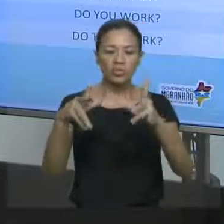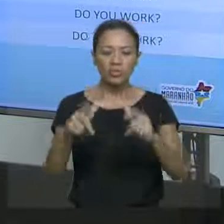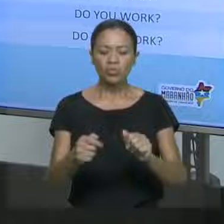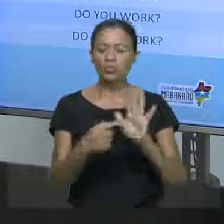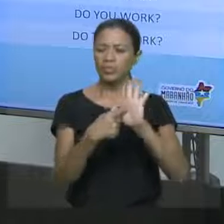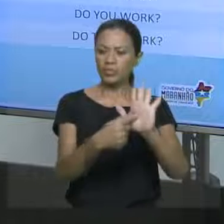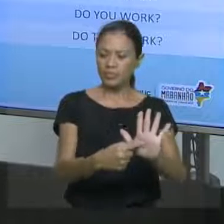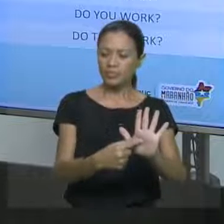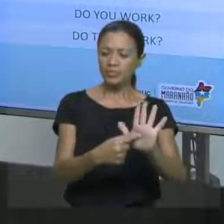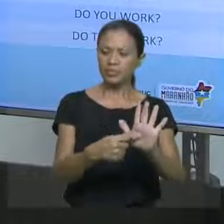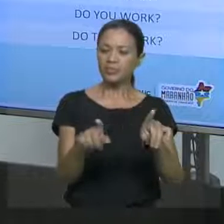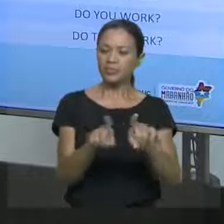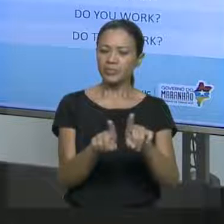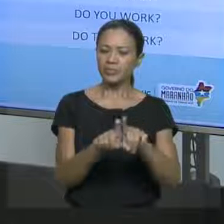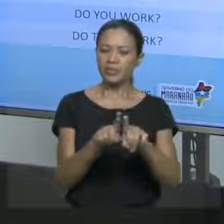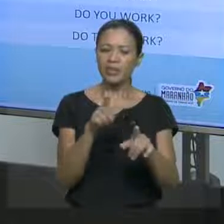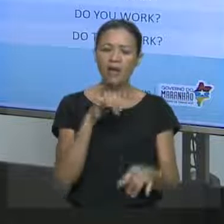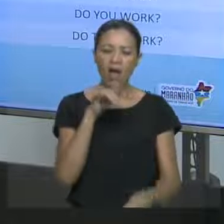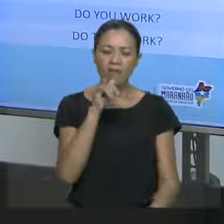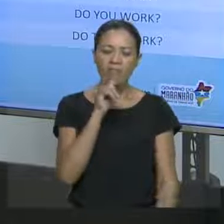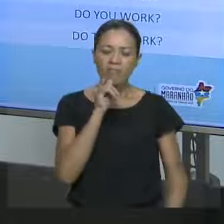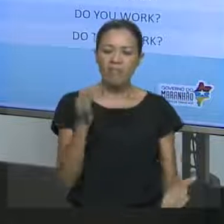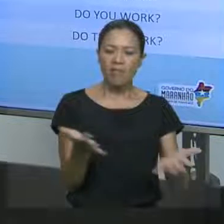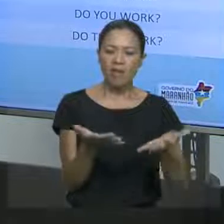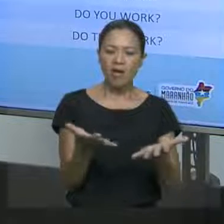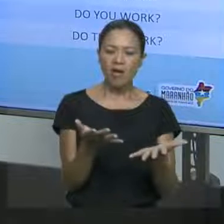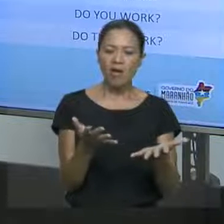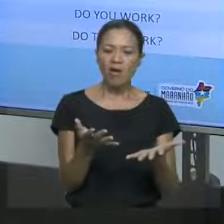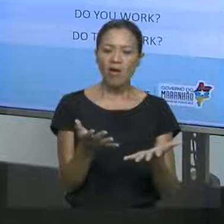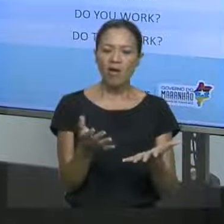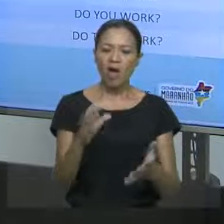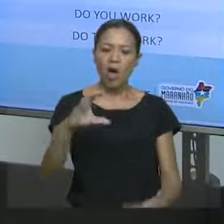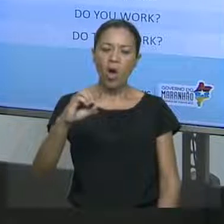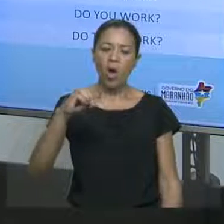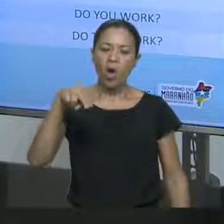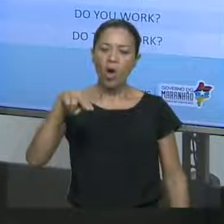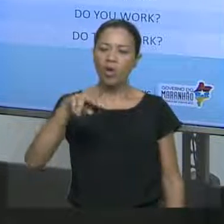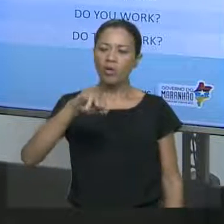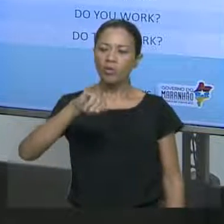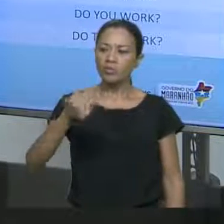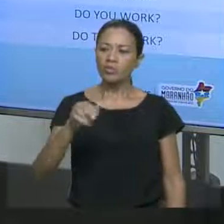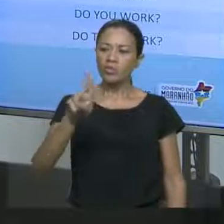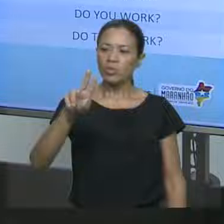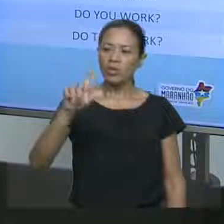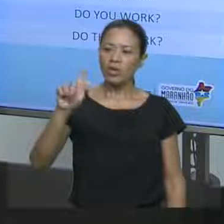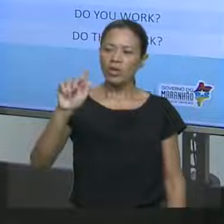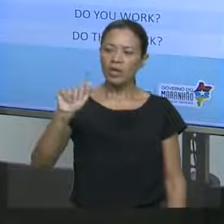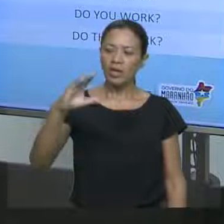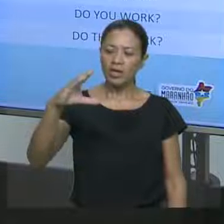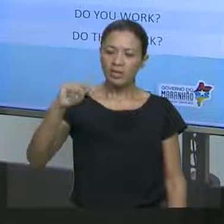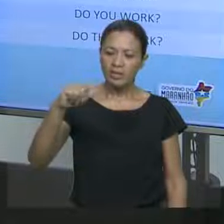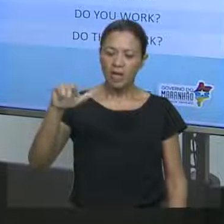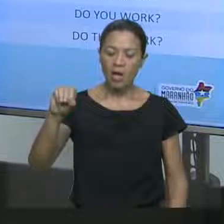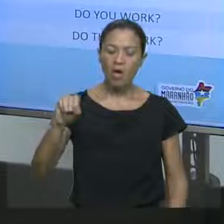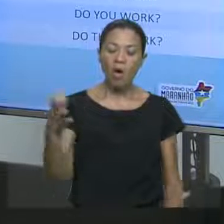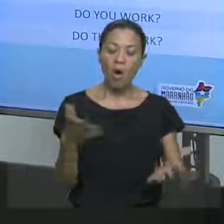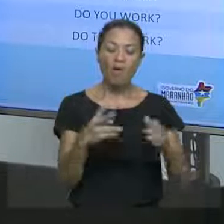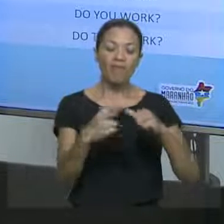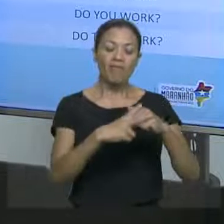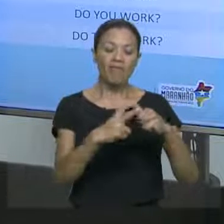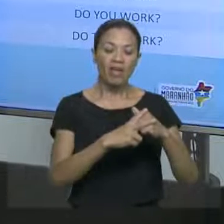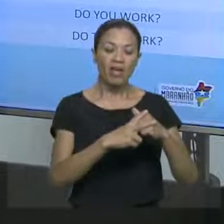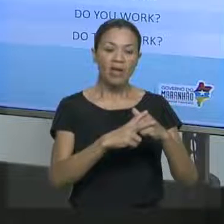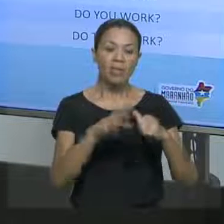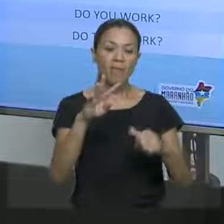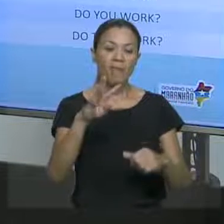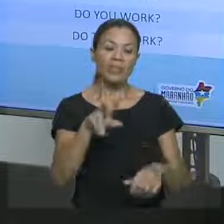expressa. E aí, tomemos como exemplo agora uma conjugação. Vamos ver o verbo to work. O é o verbo to work? To work é o verbo trabalhar.